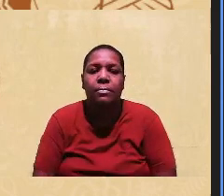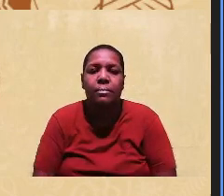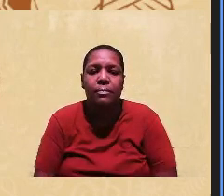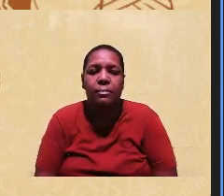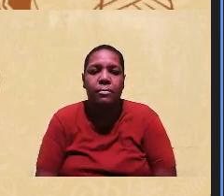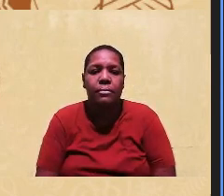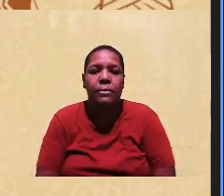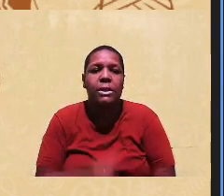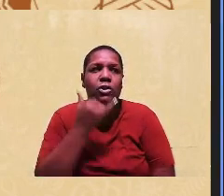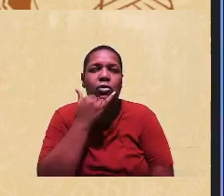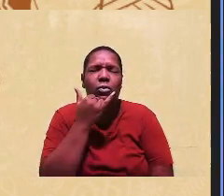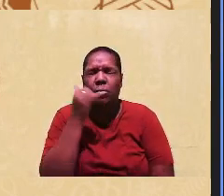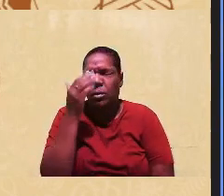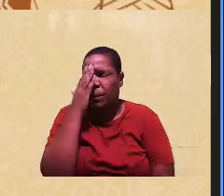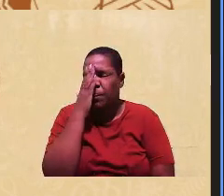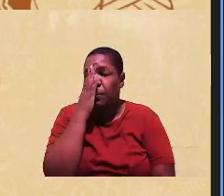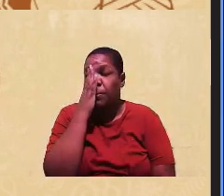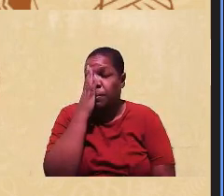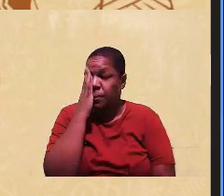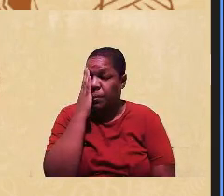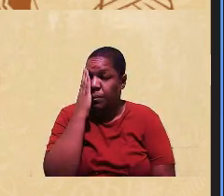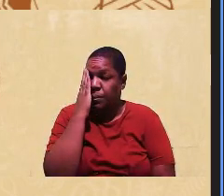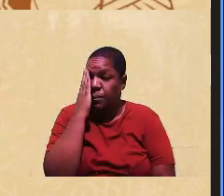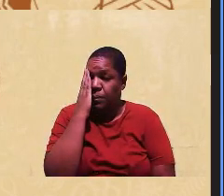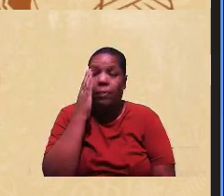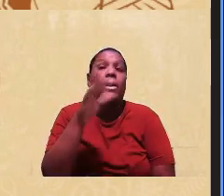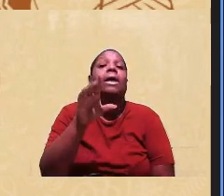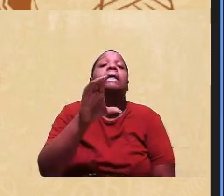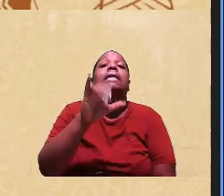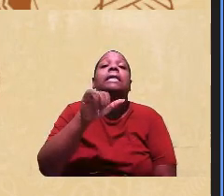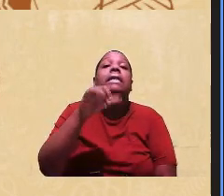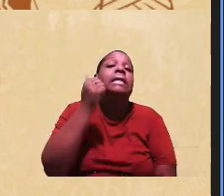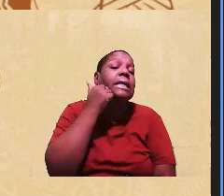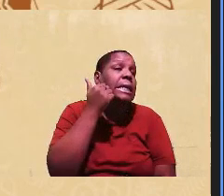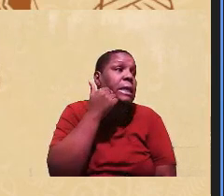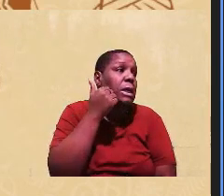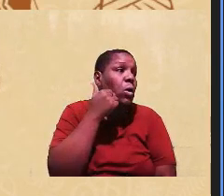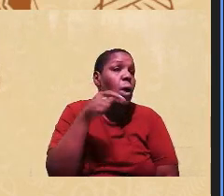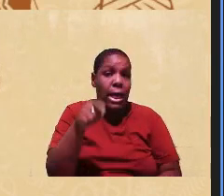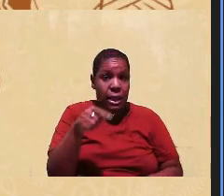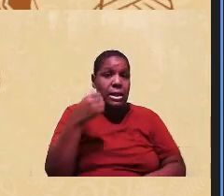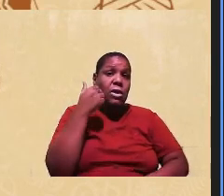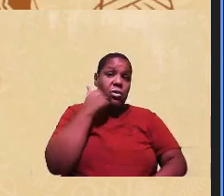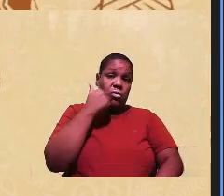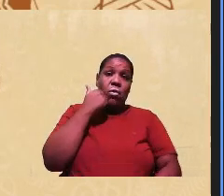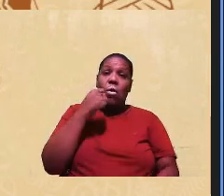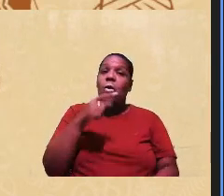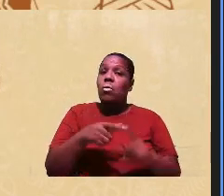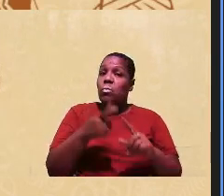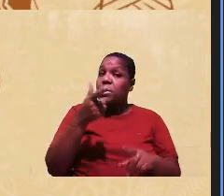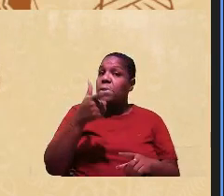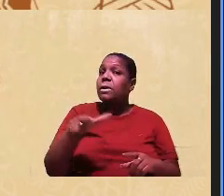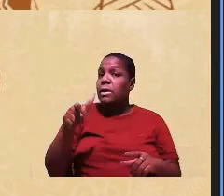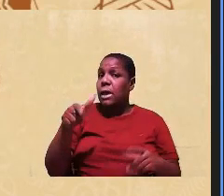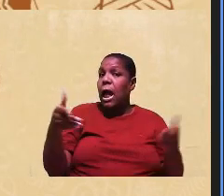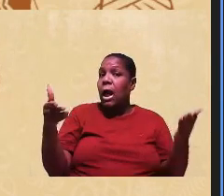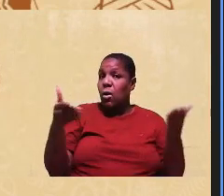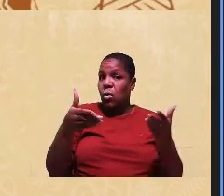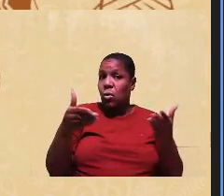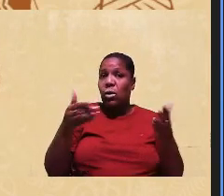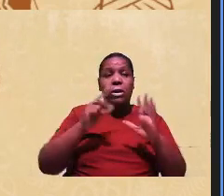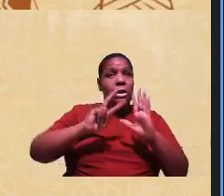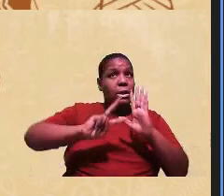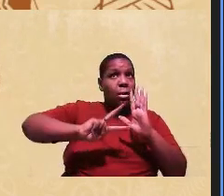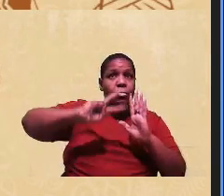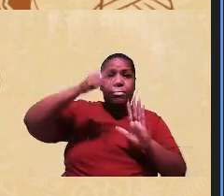Desculpe, me perdi. O cínico. Então, esse fraudador cínico que é o mais incidente agora, que está em ascensão,